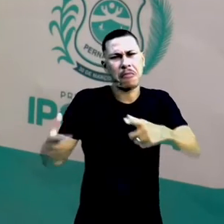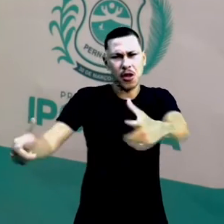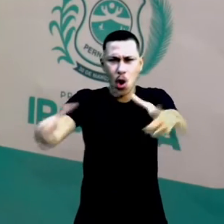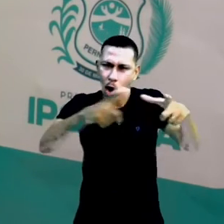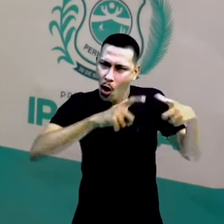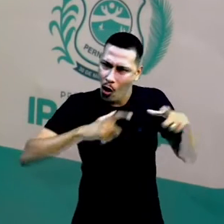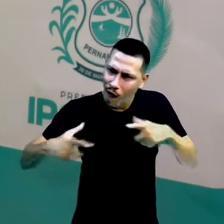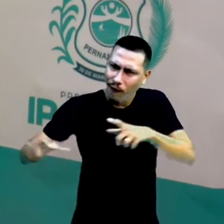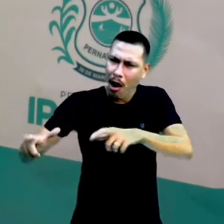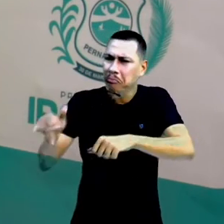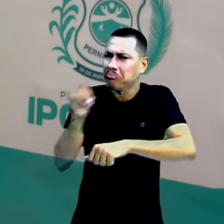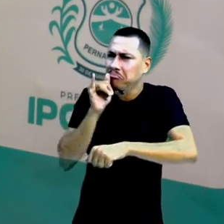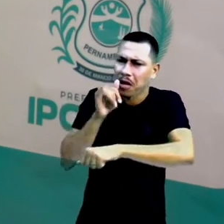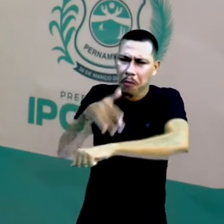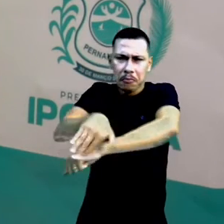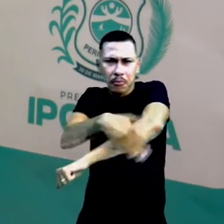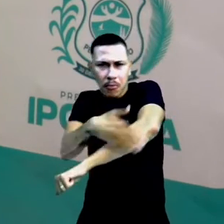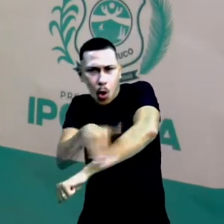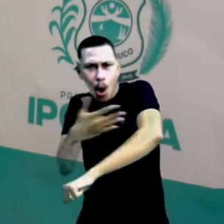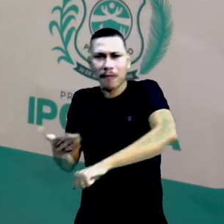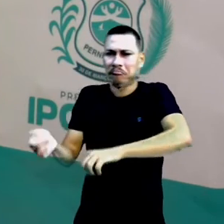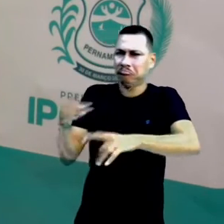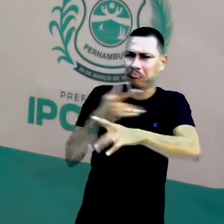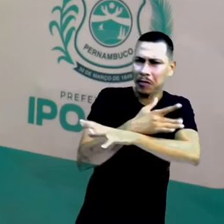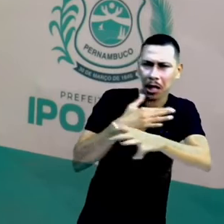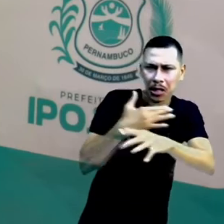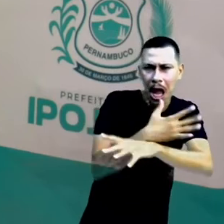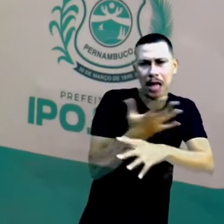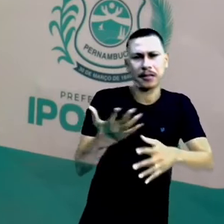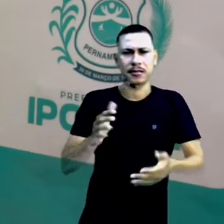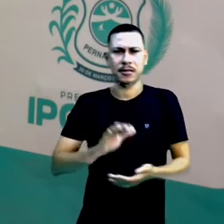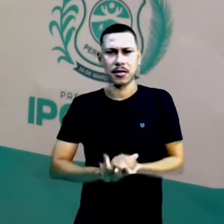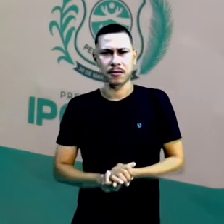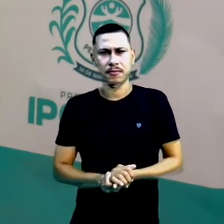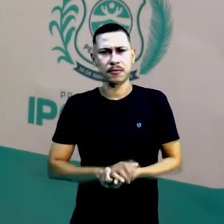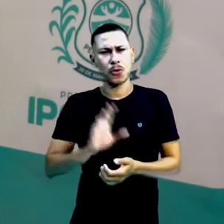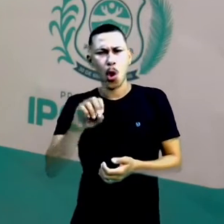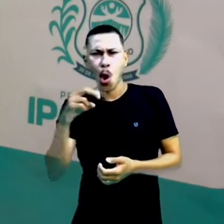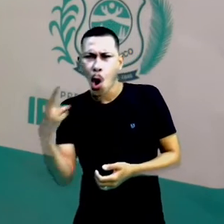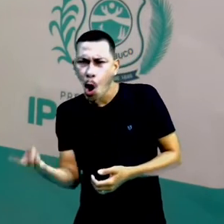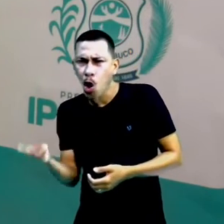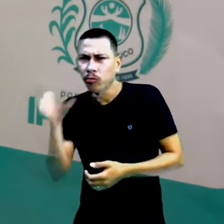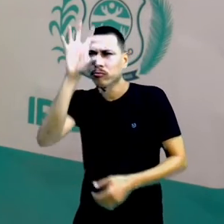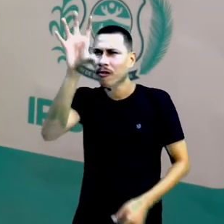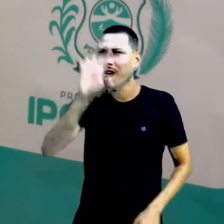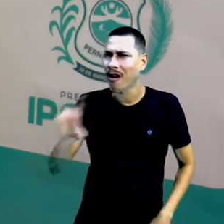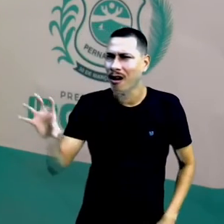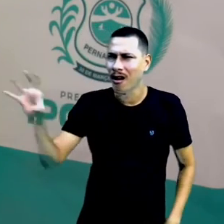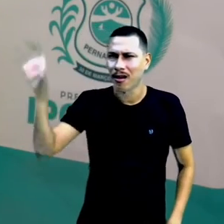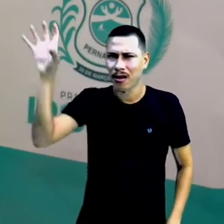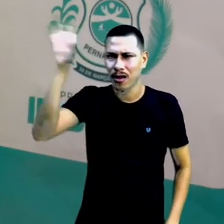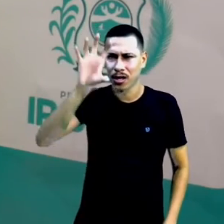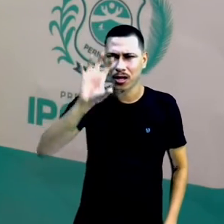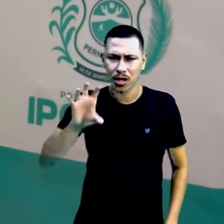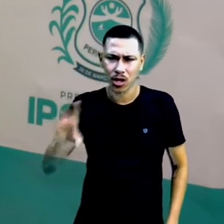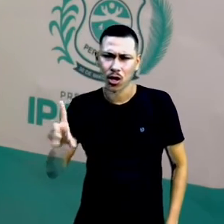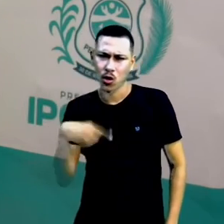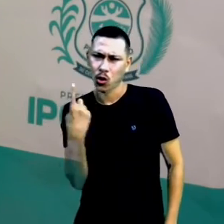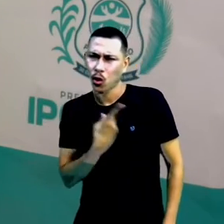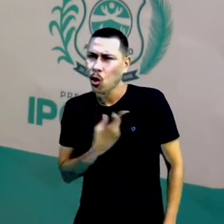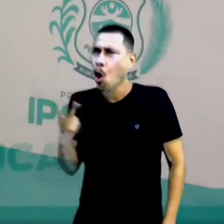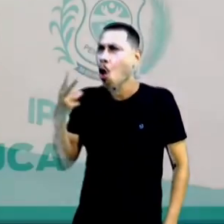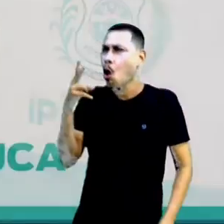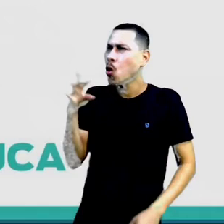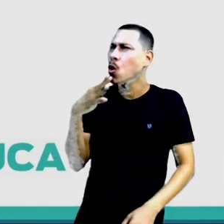até na rua, na nossa cidade ou de algumas regiões. Aliás, está presente em